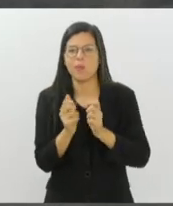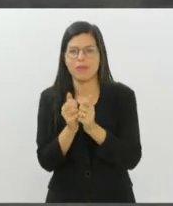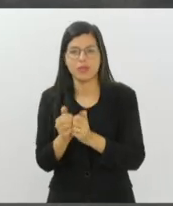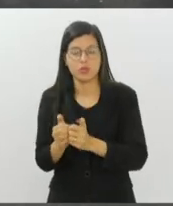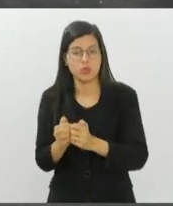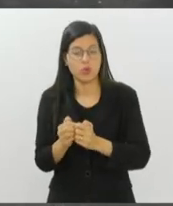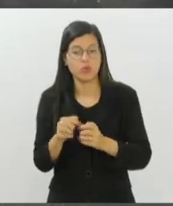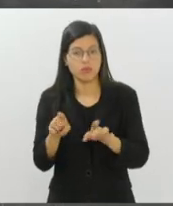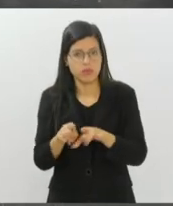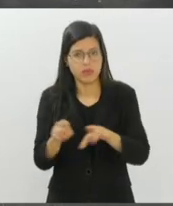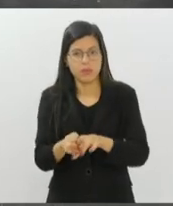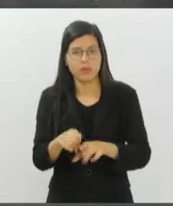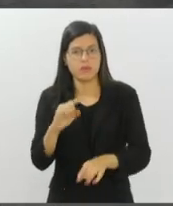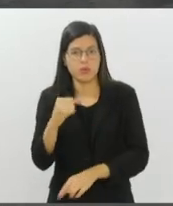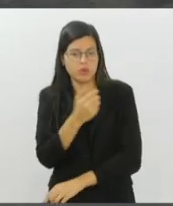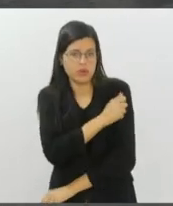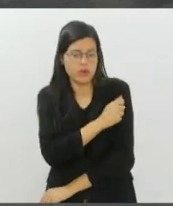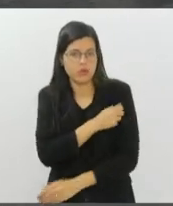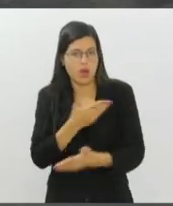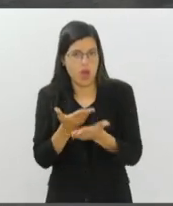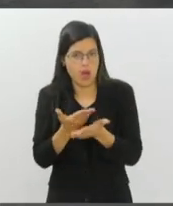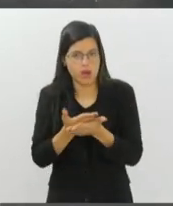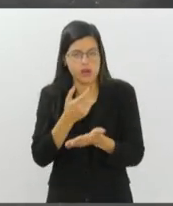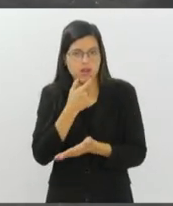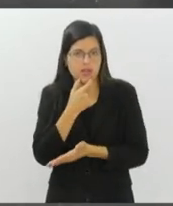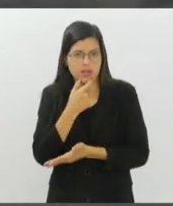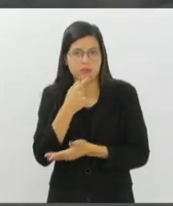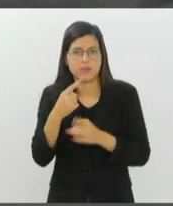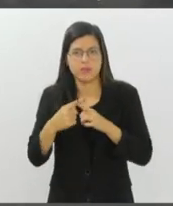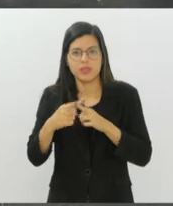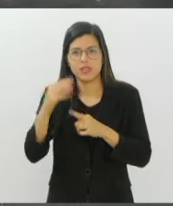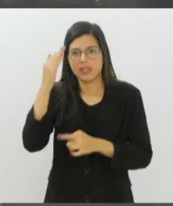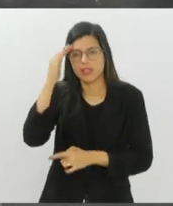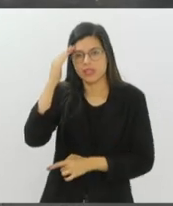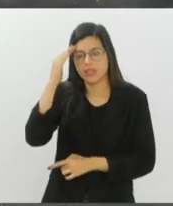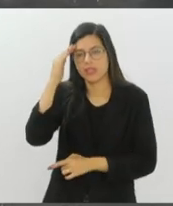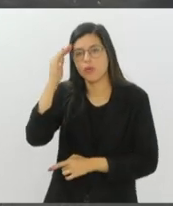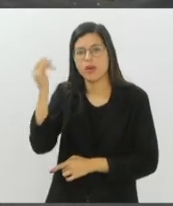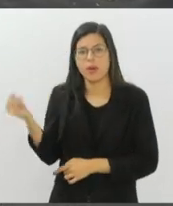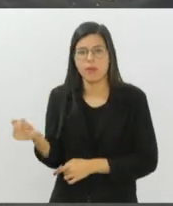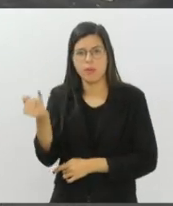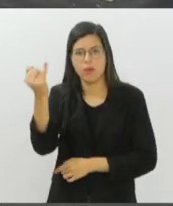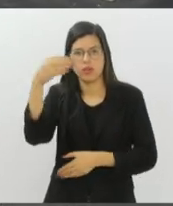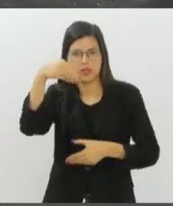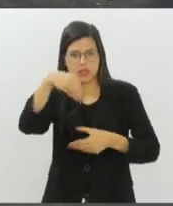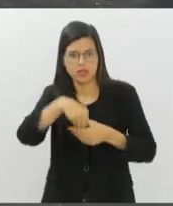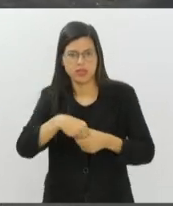os nossos alunos têm aula de inglês, porque a gente entendeu que era uma competência importante dentro dessa indústria.